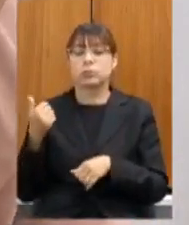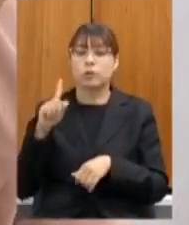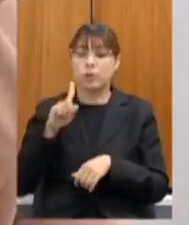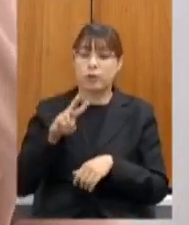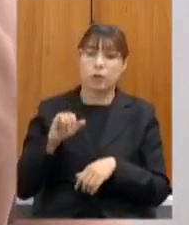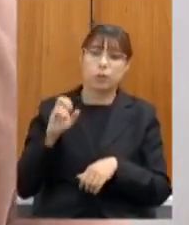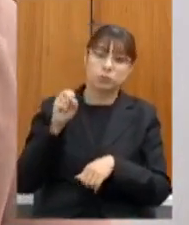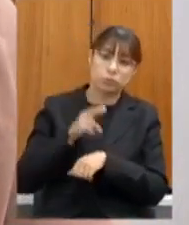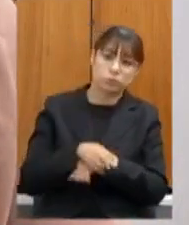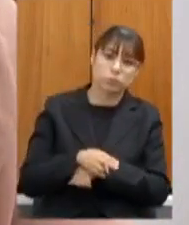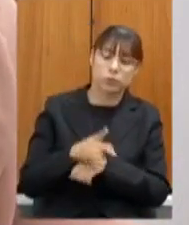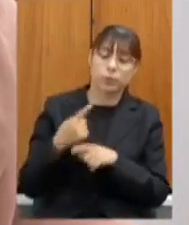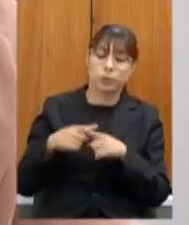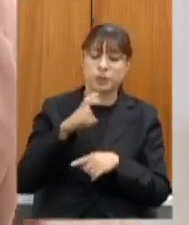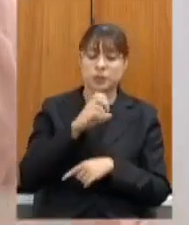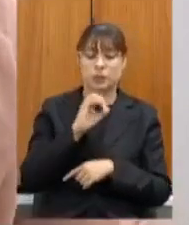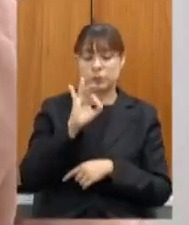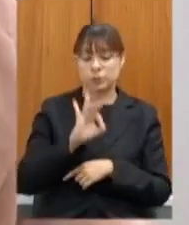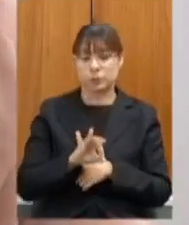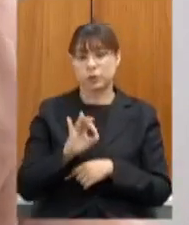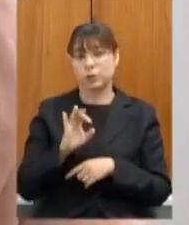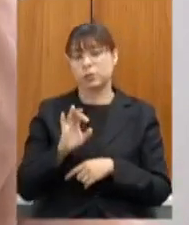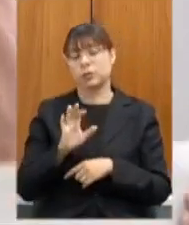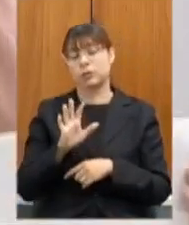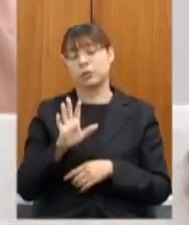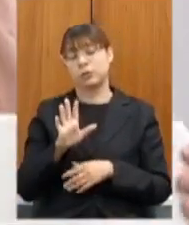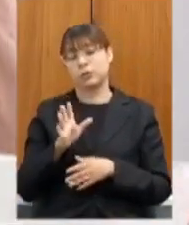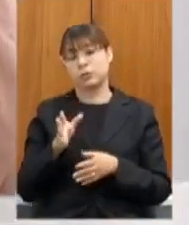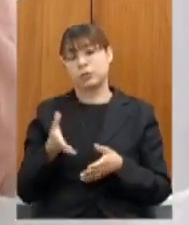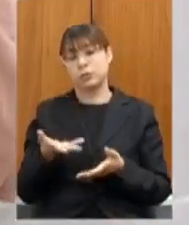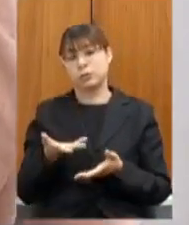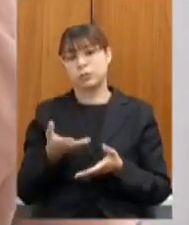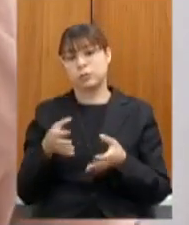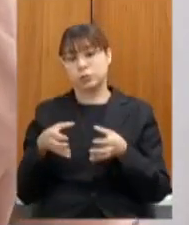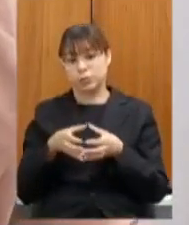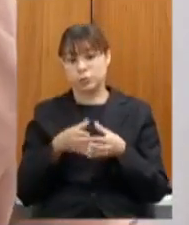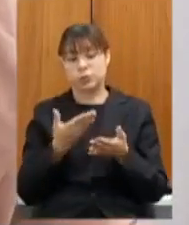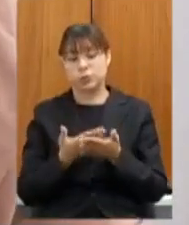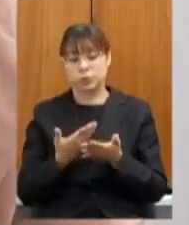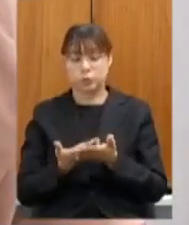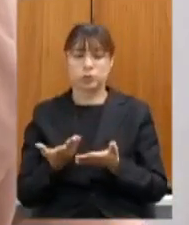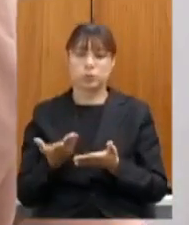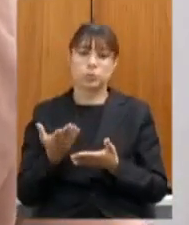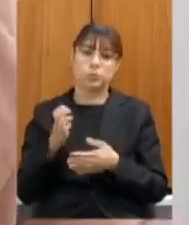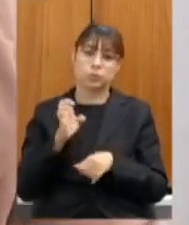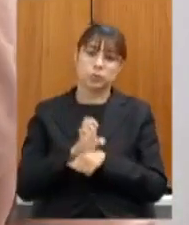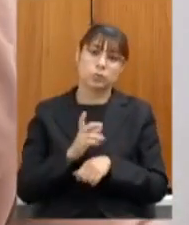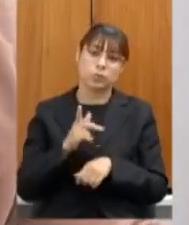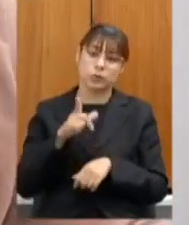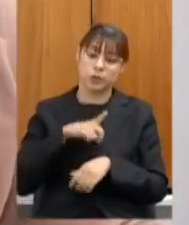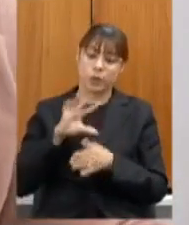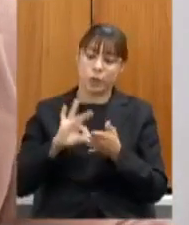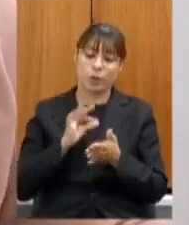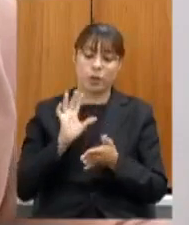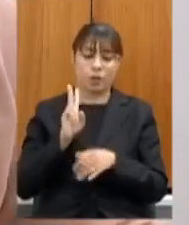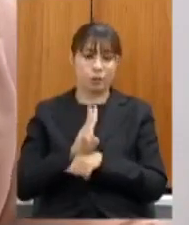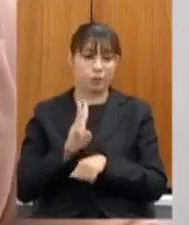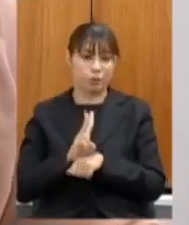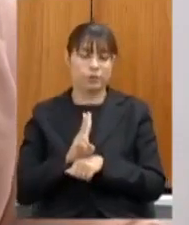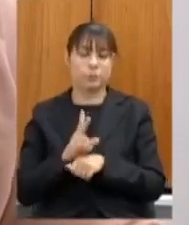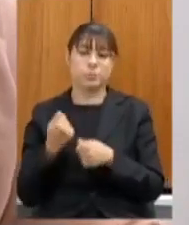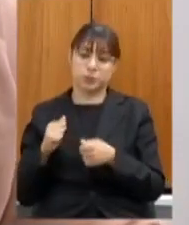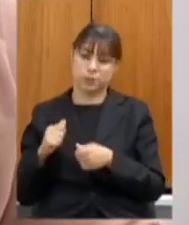hoje mais 50% da rede estadual vinculada precariamente com tratos temporários para